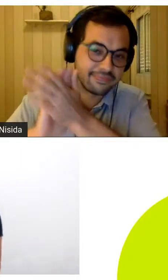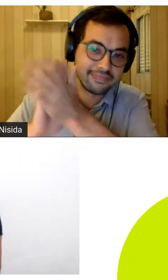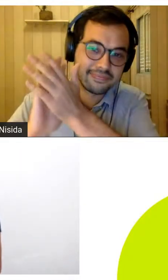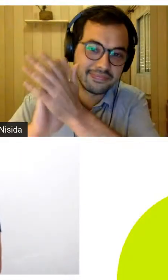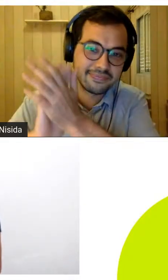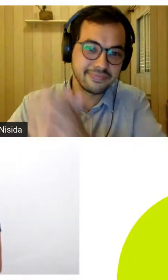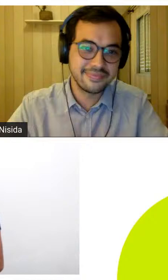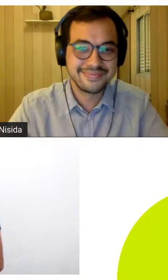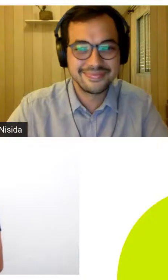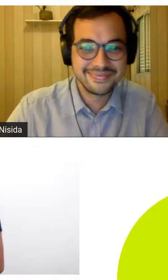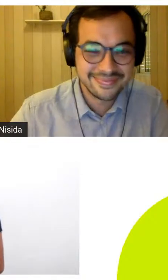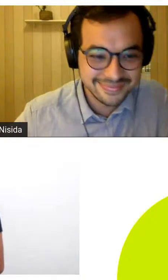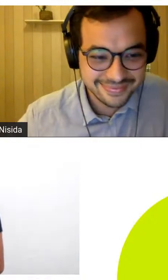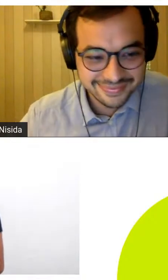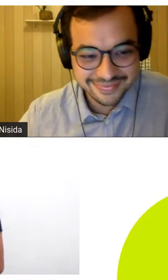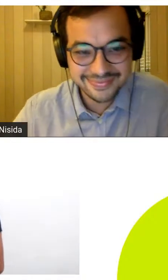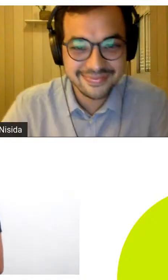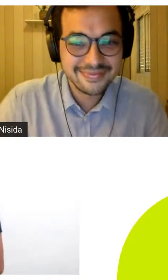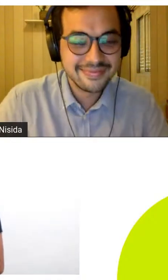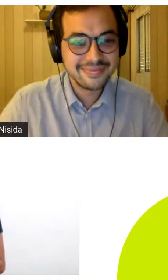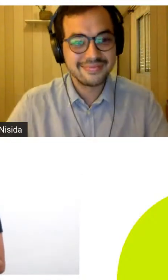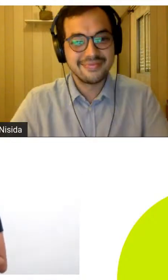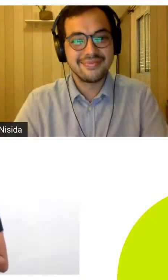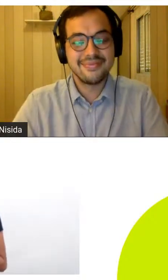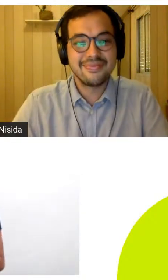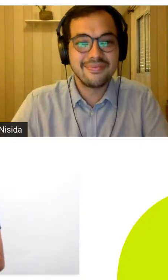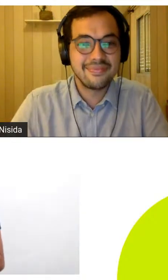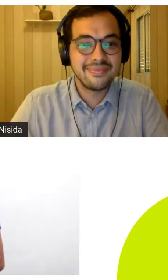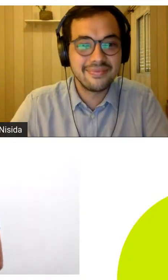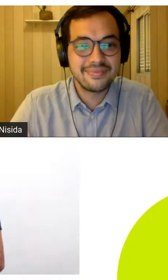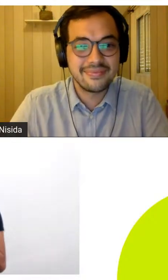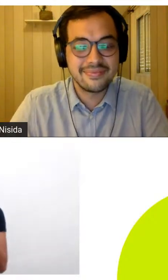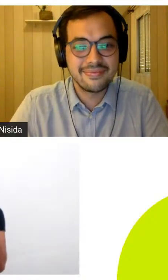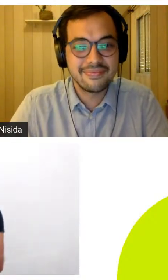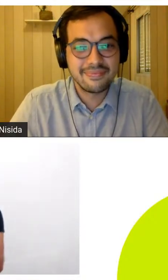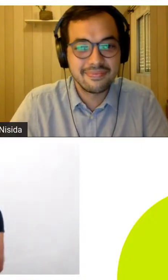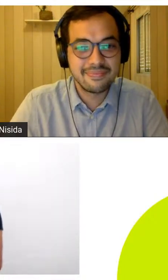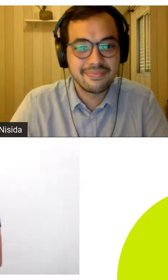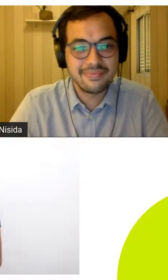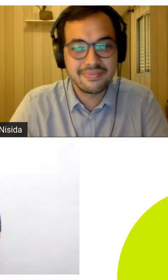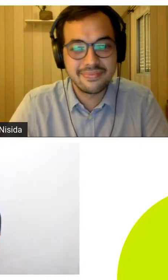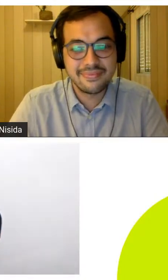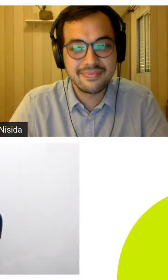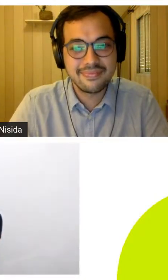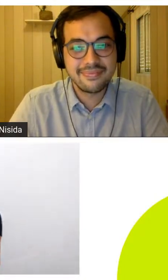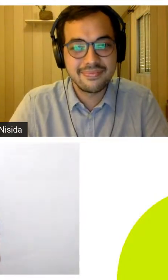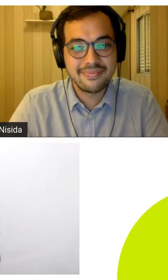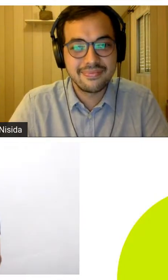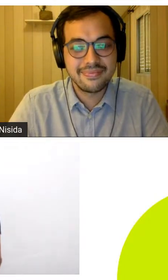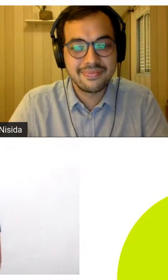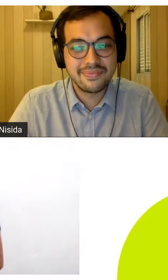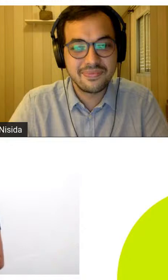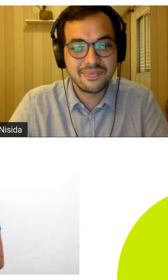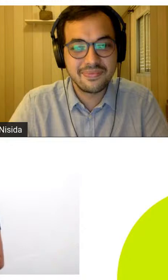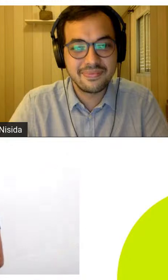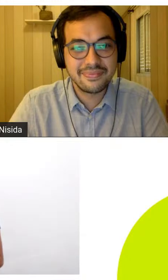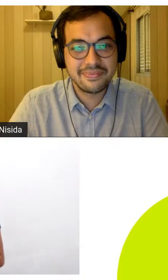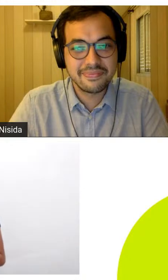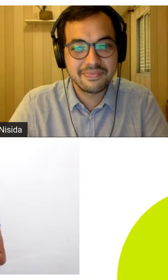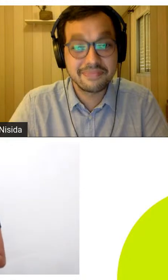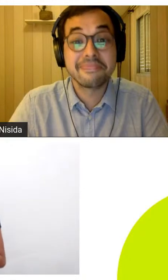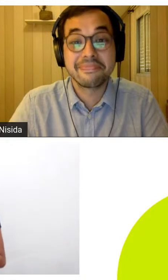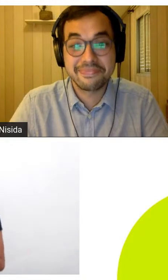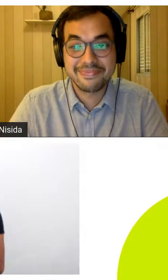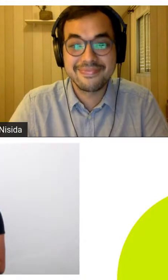meu filho da PUC mestre em política ambiental pela Science pour Paris mais um que se afrancesou